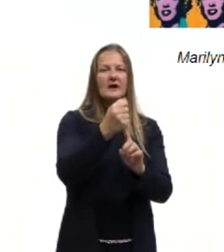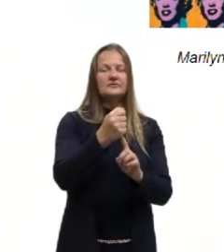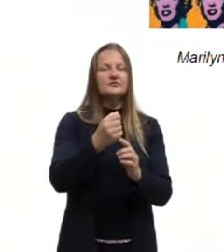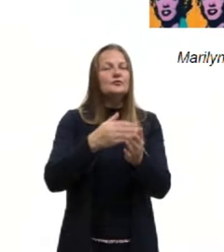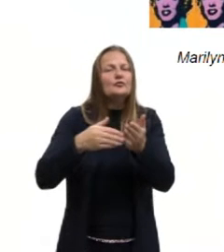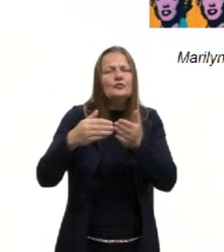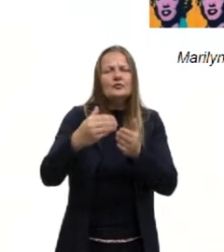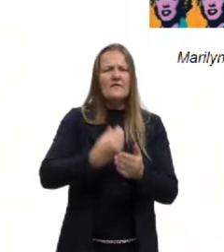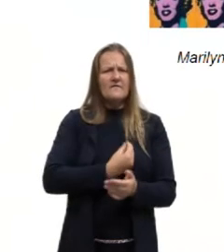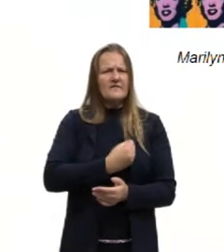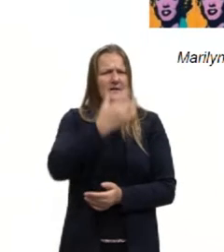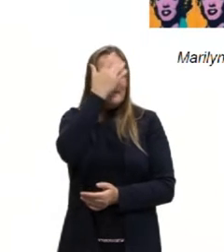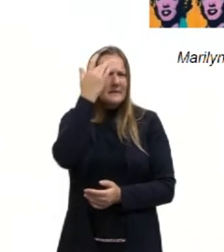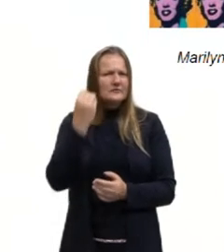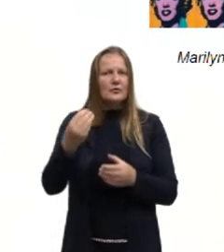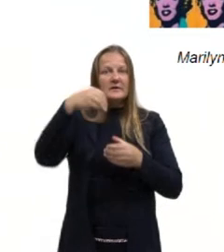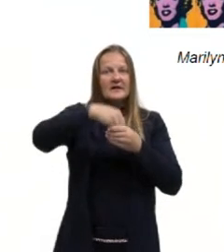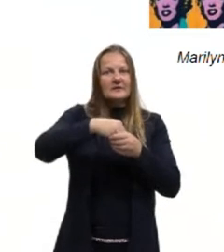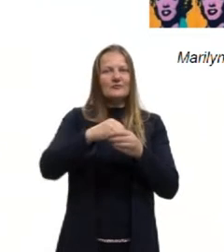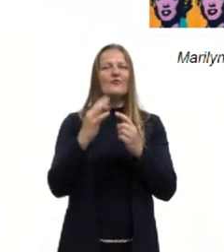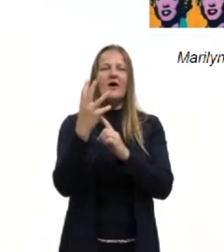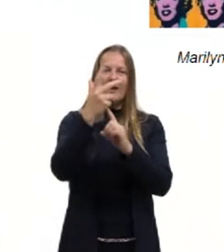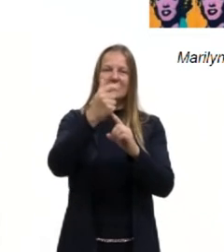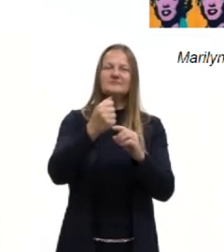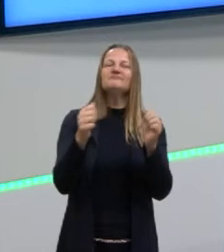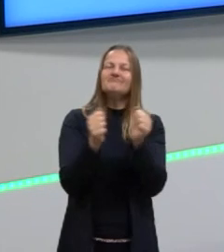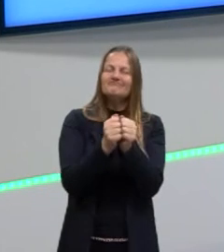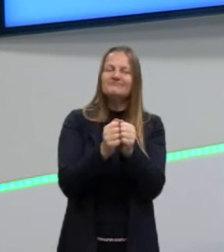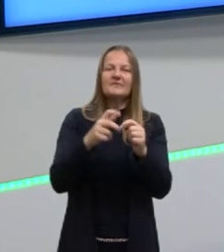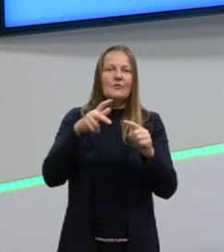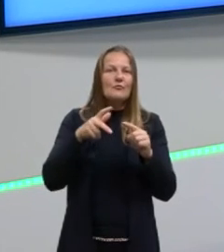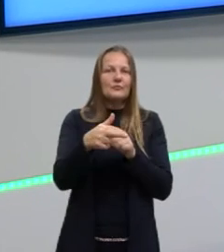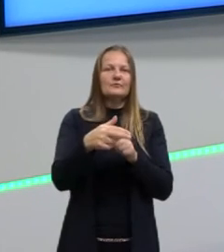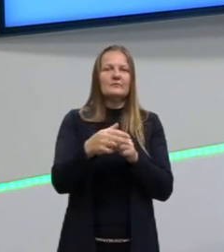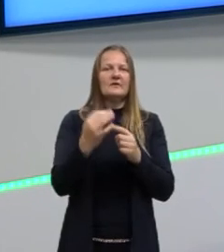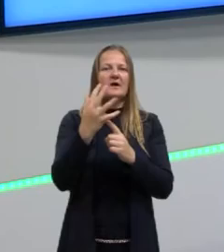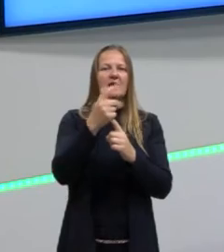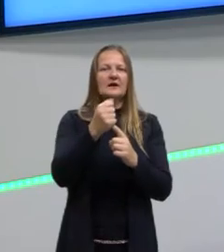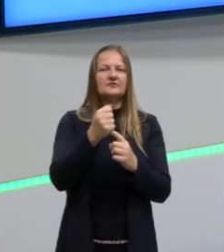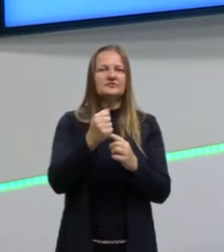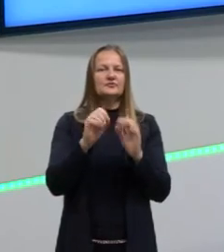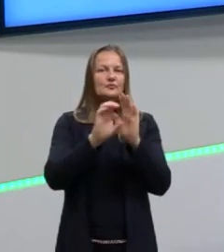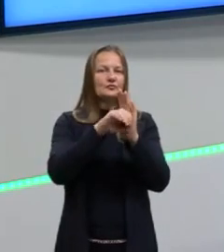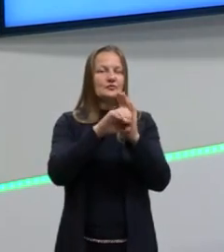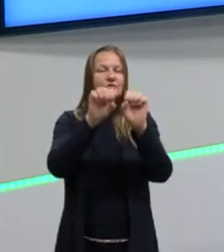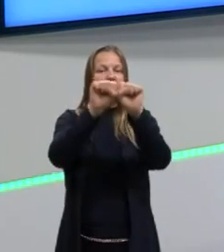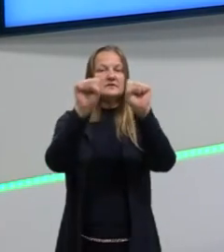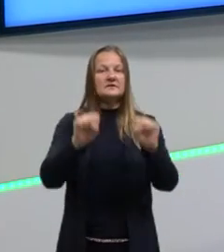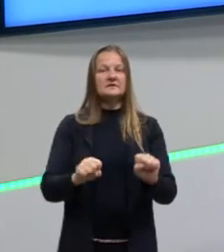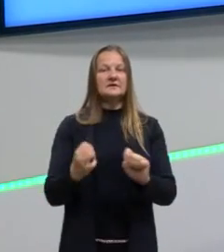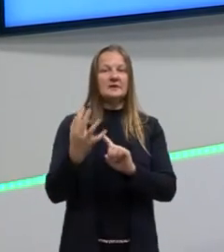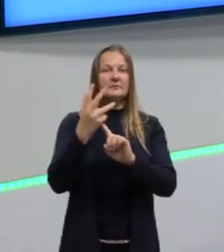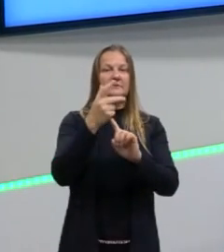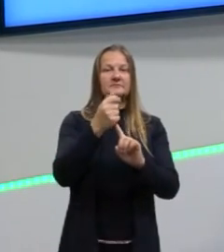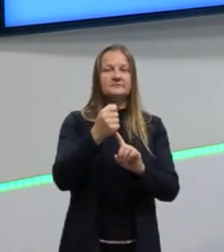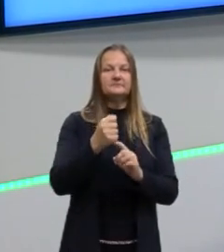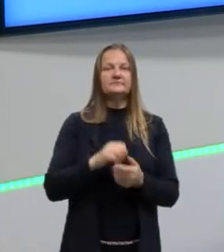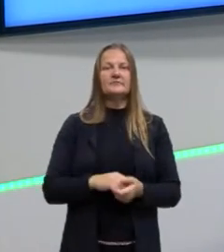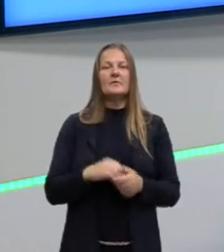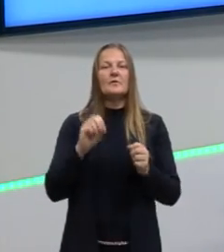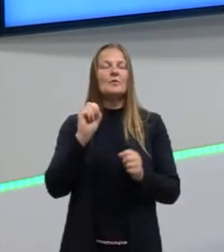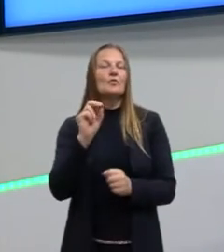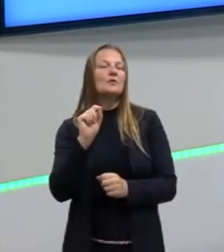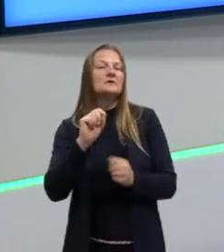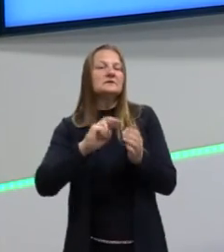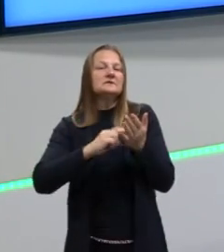vida. Aquilo que eu disse antes, é uma ruptura da arte com o sistema artístico, em primeiro lugar, ou